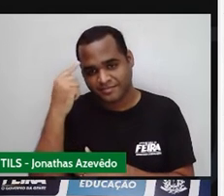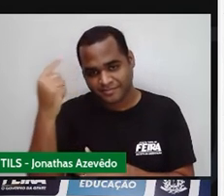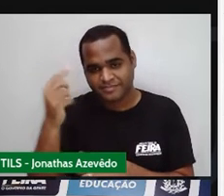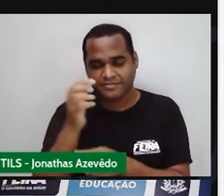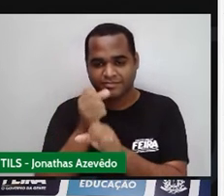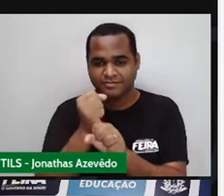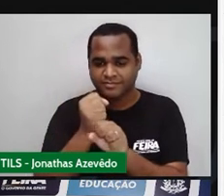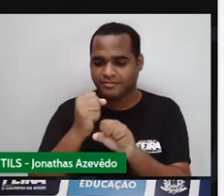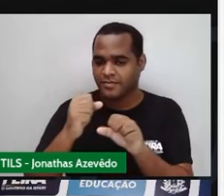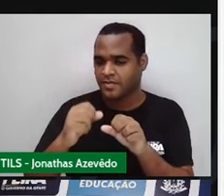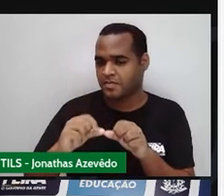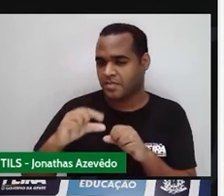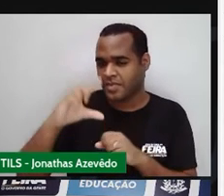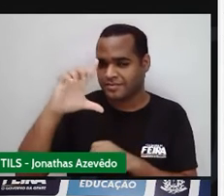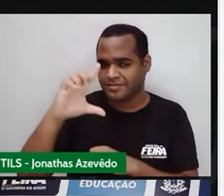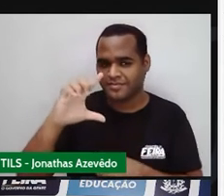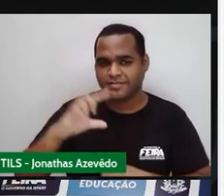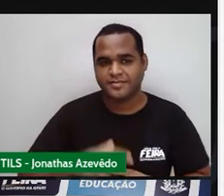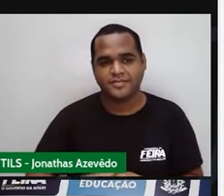maiorzão.